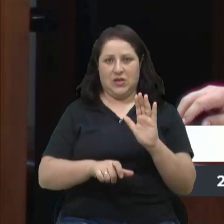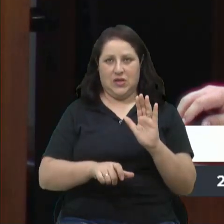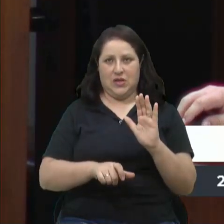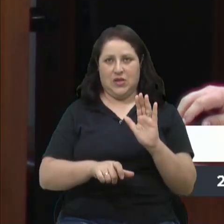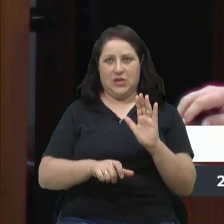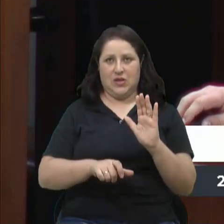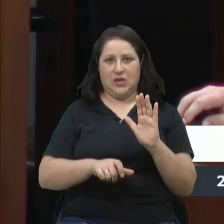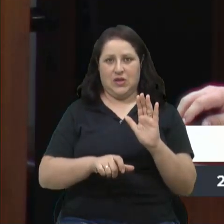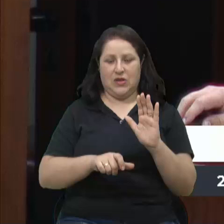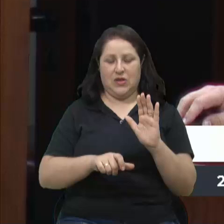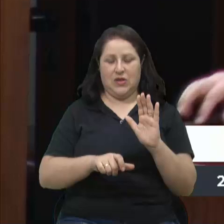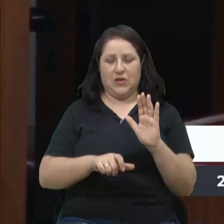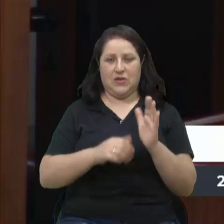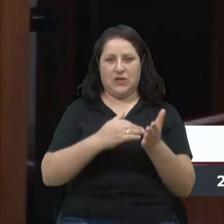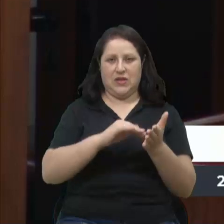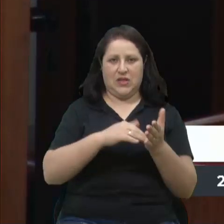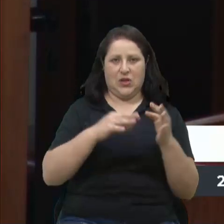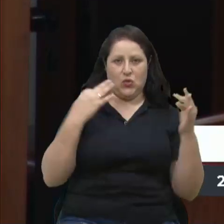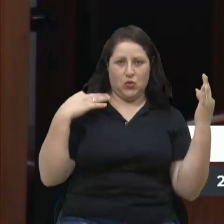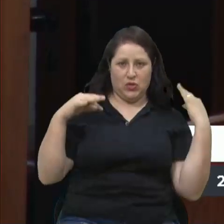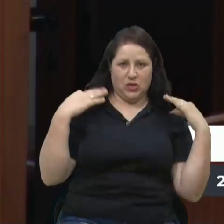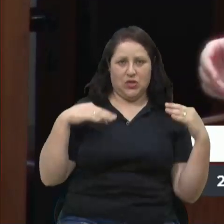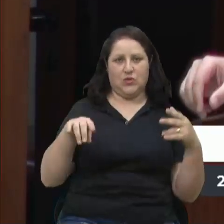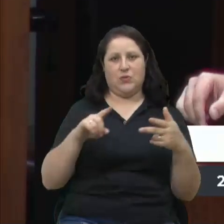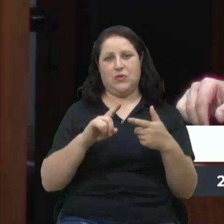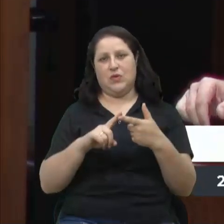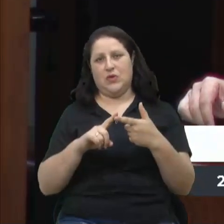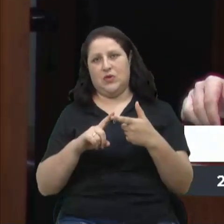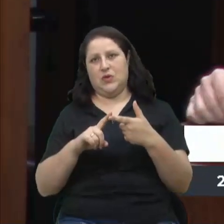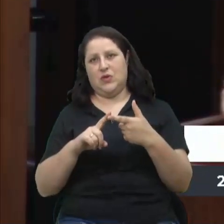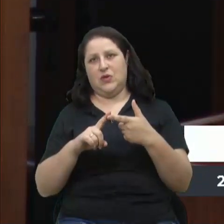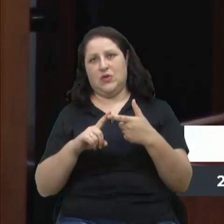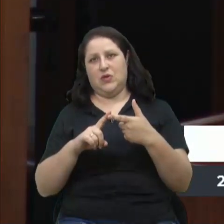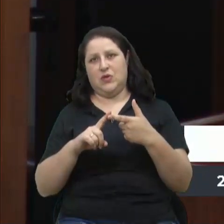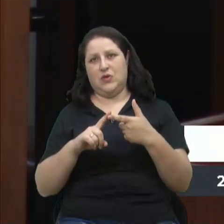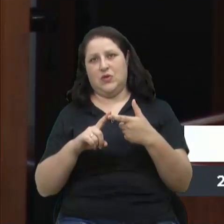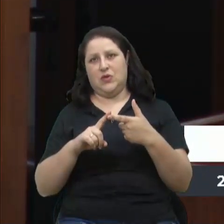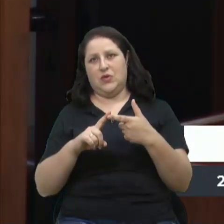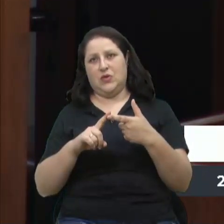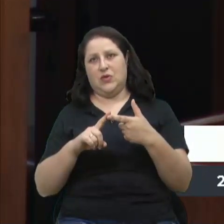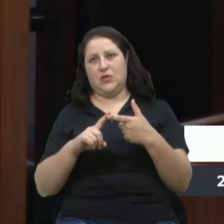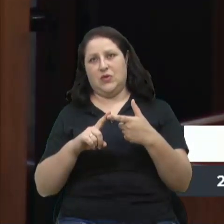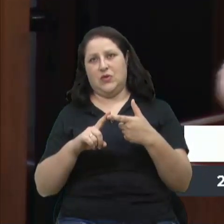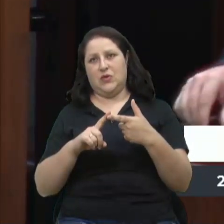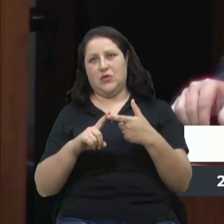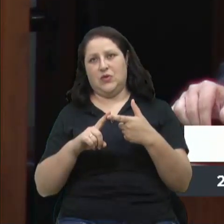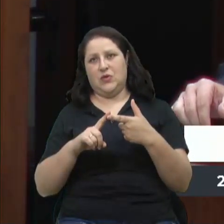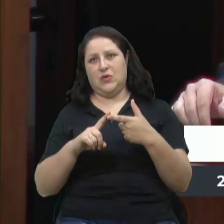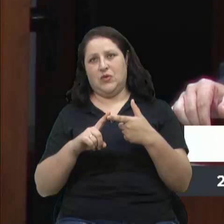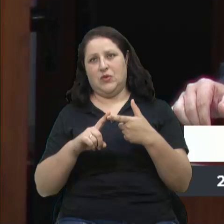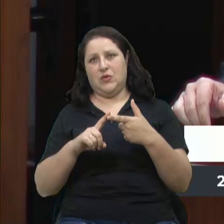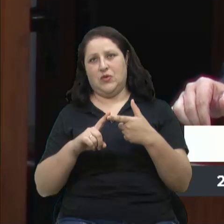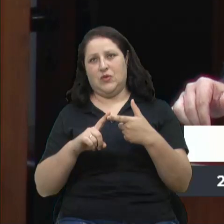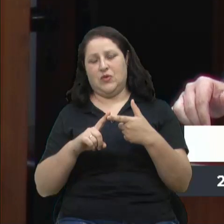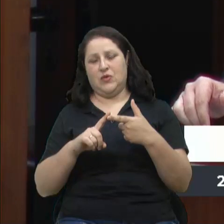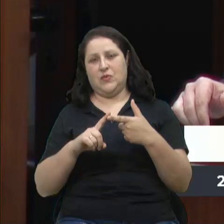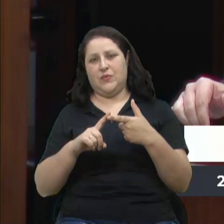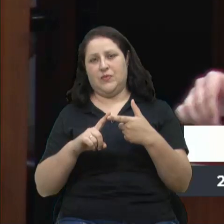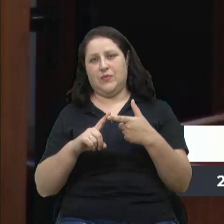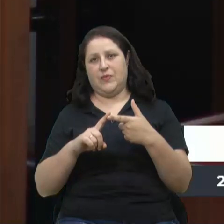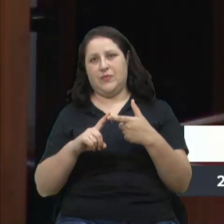Aneluz, onde outros projetos foram pensados e, possivelmente, o viaduto da entrada